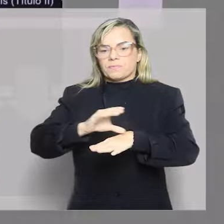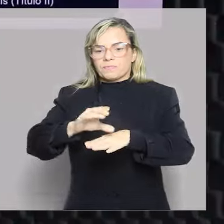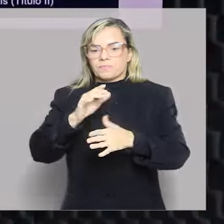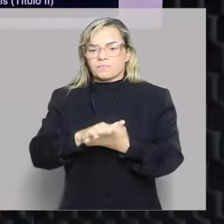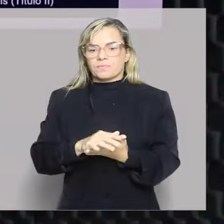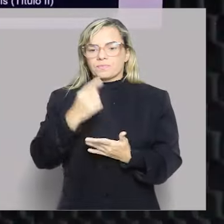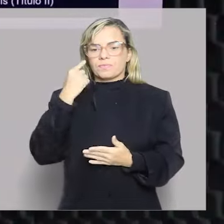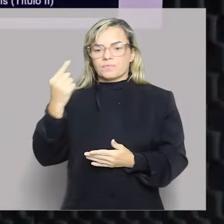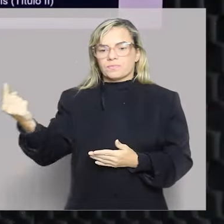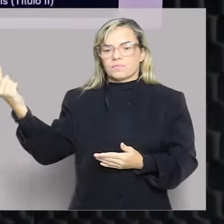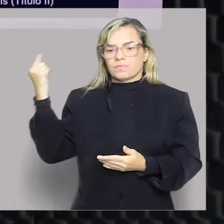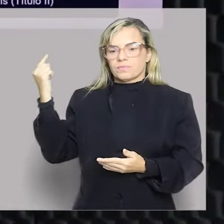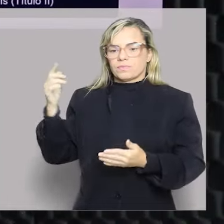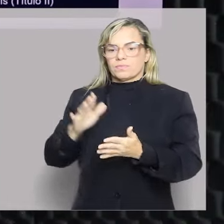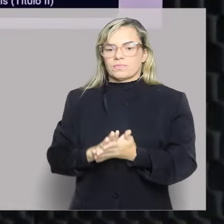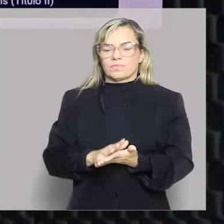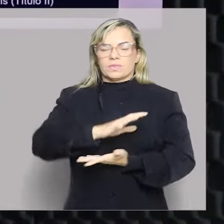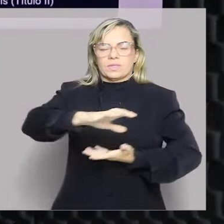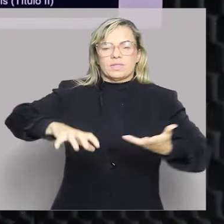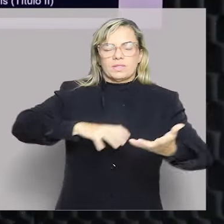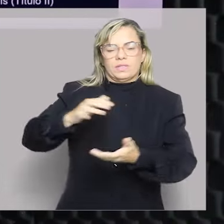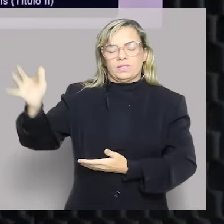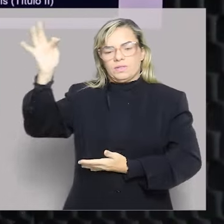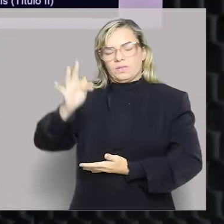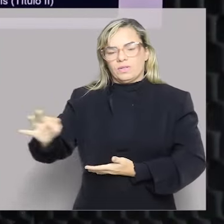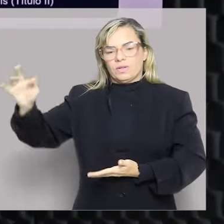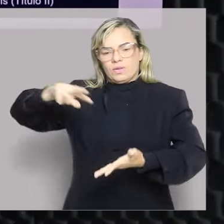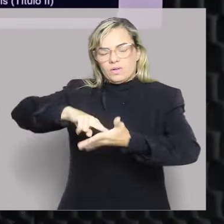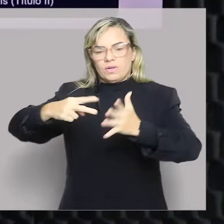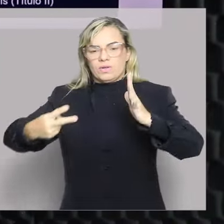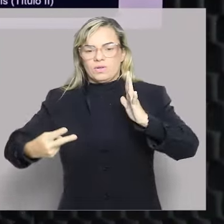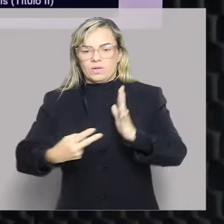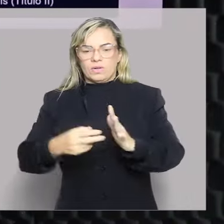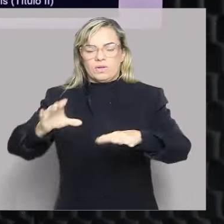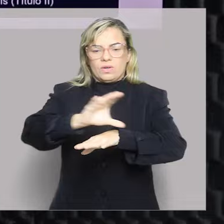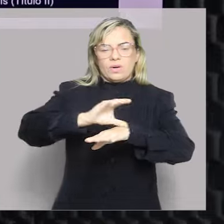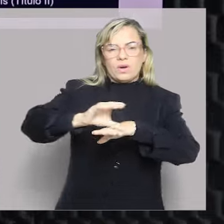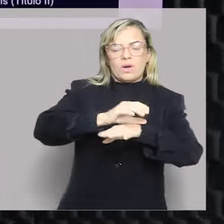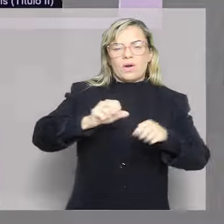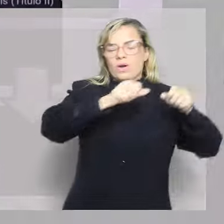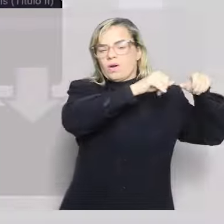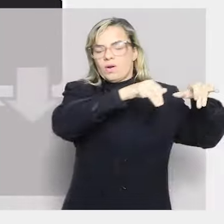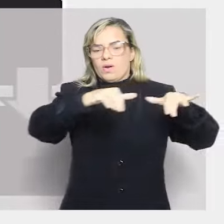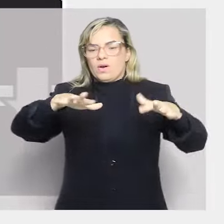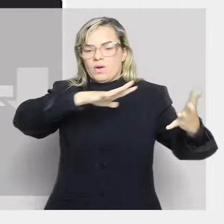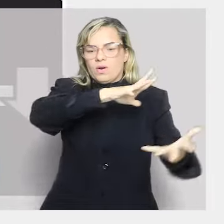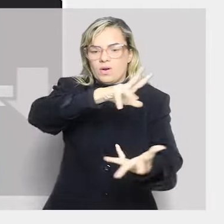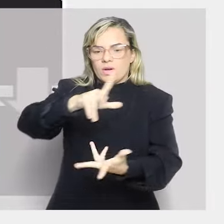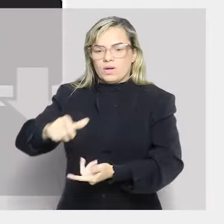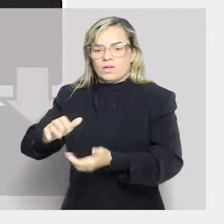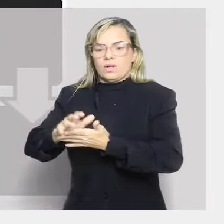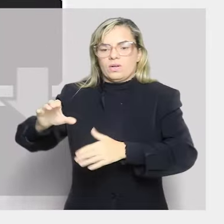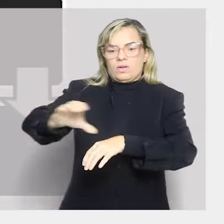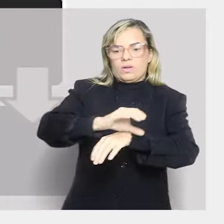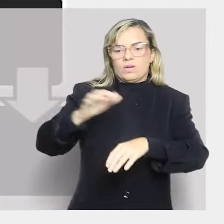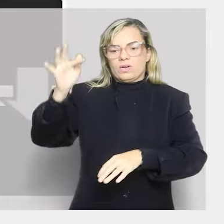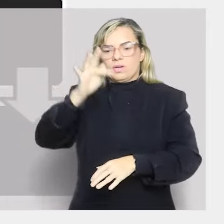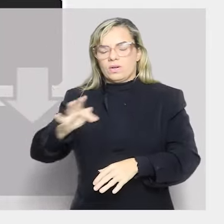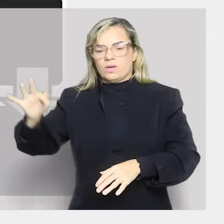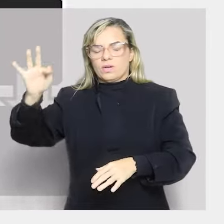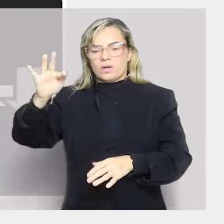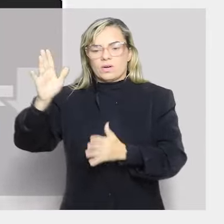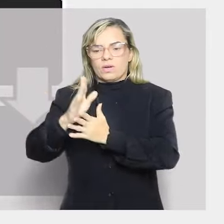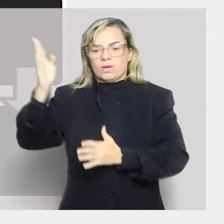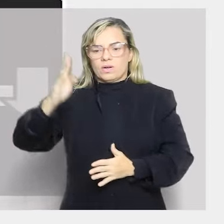que influencia o sentido de Constituição ao redor do mundo. E, obviamente, a Constituição Federal de 1988,